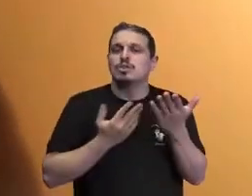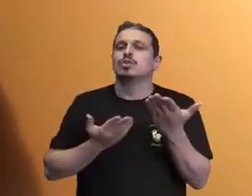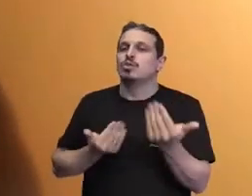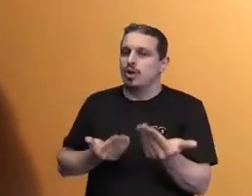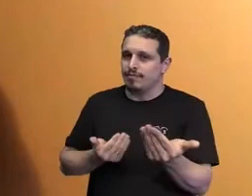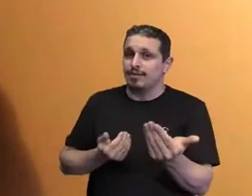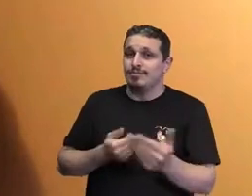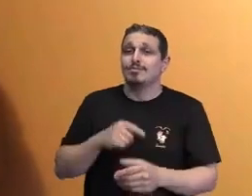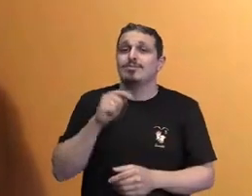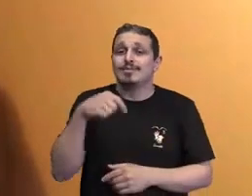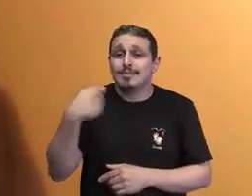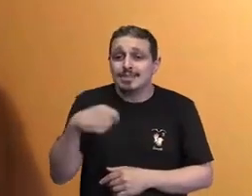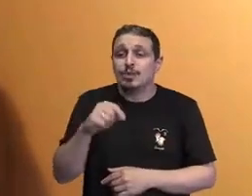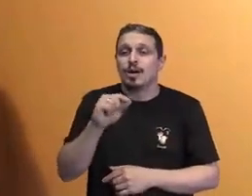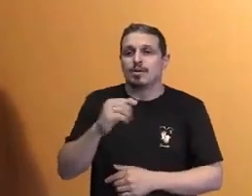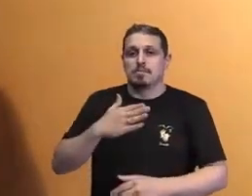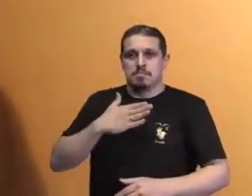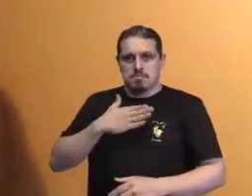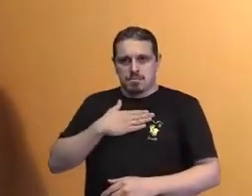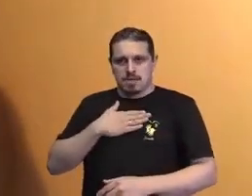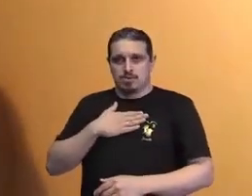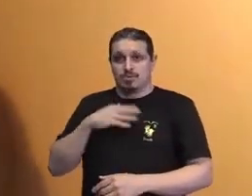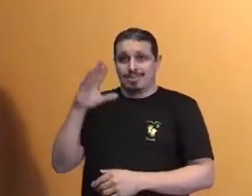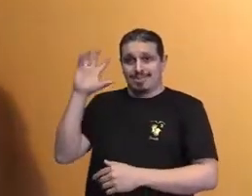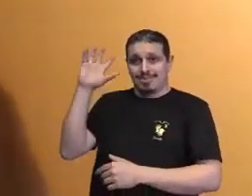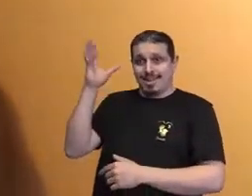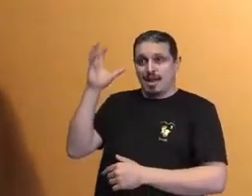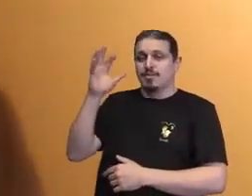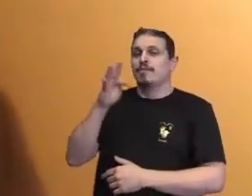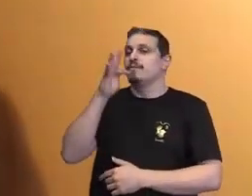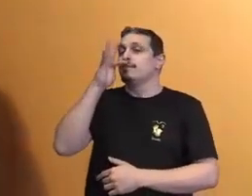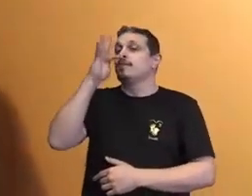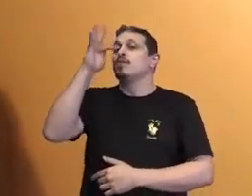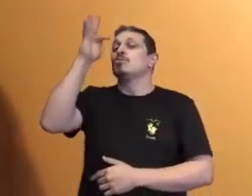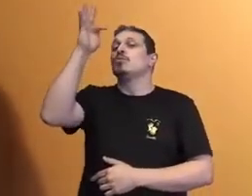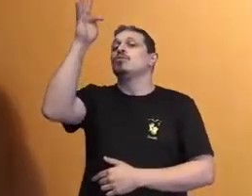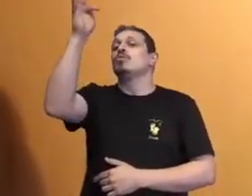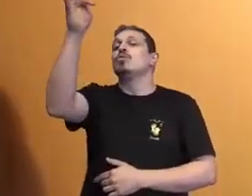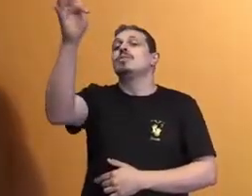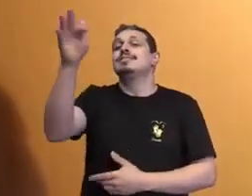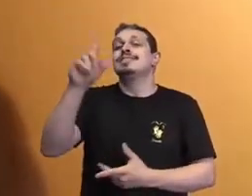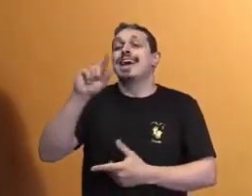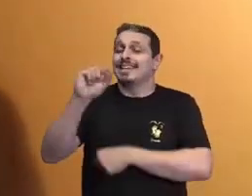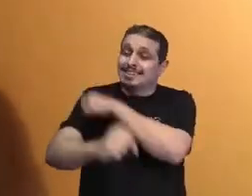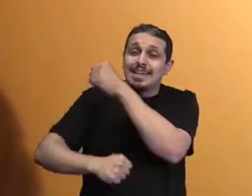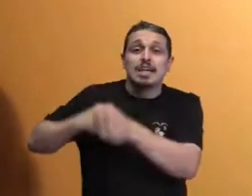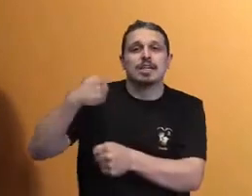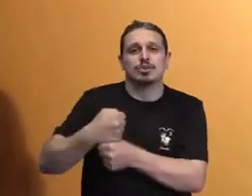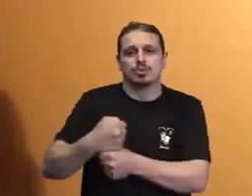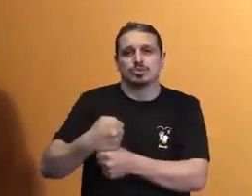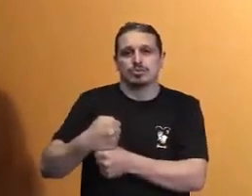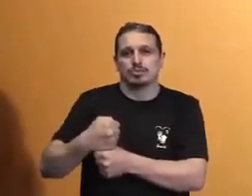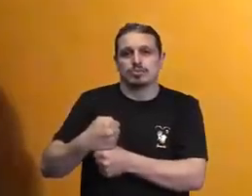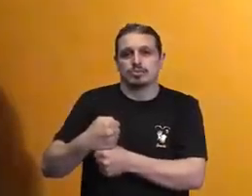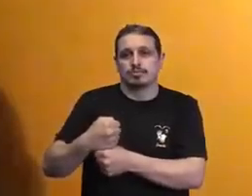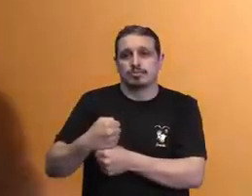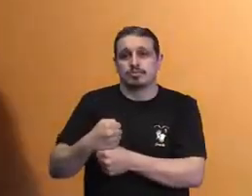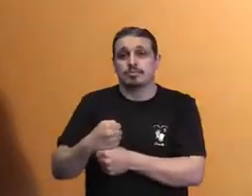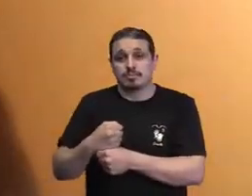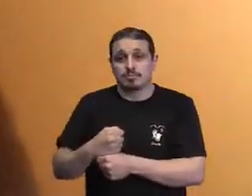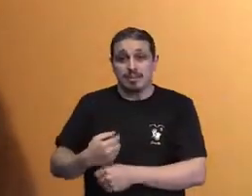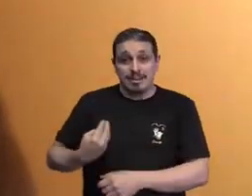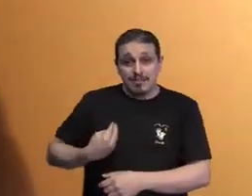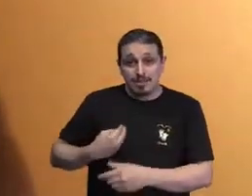no meu tempo, eu quero dizer daqui a 10 anos. Porque o nosso tempo, claro que é o que se vive agora, mas é o que cria